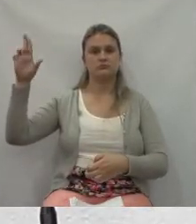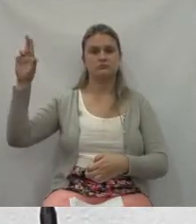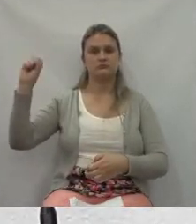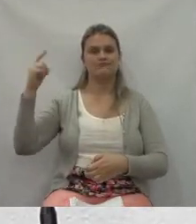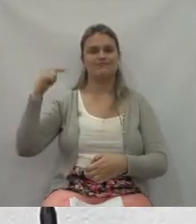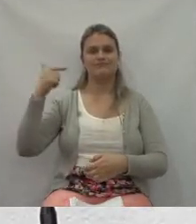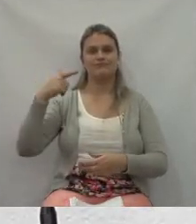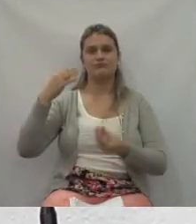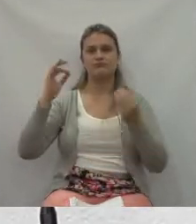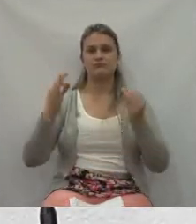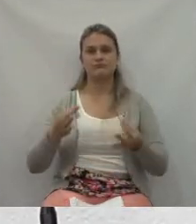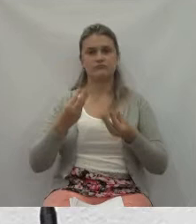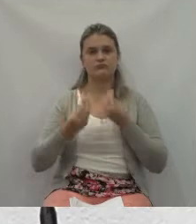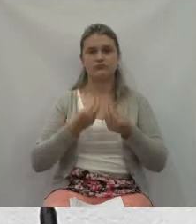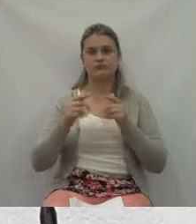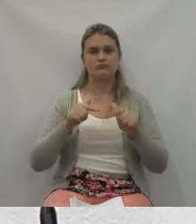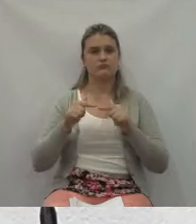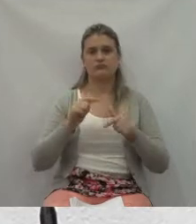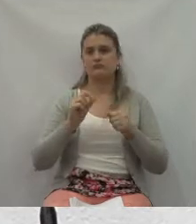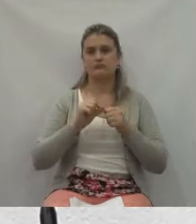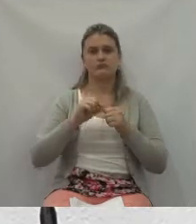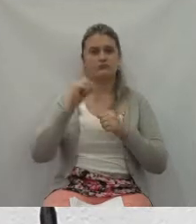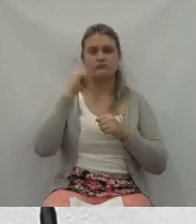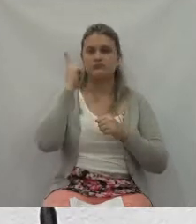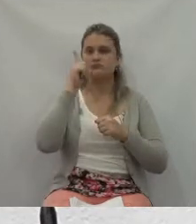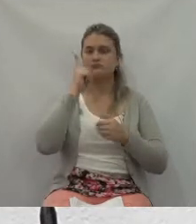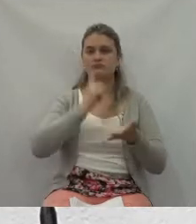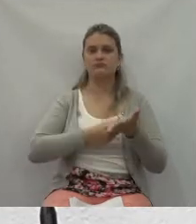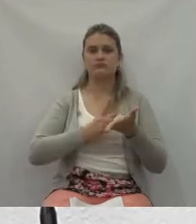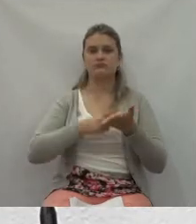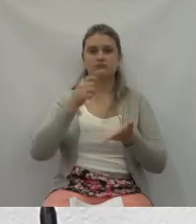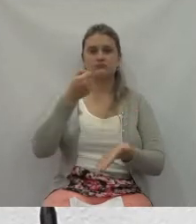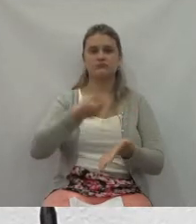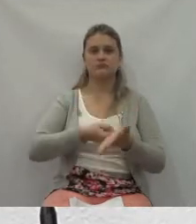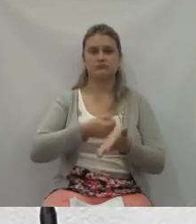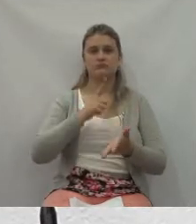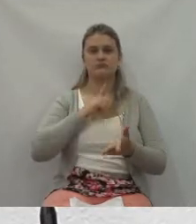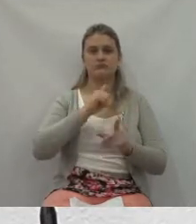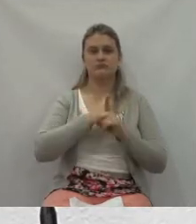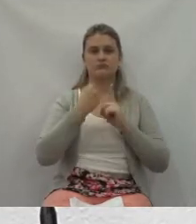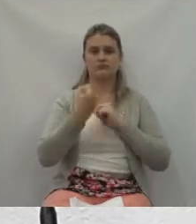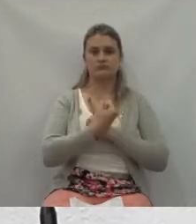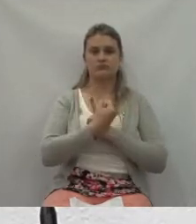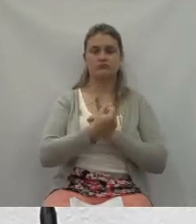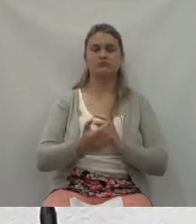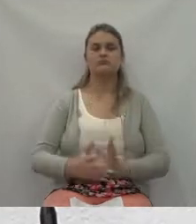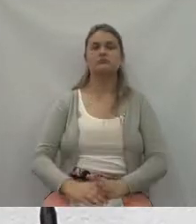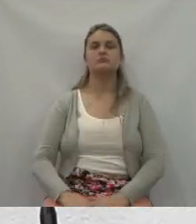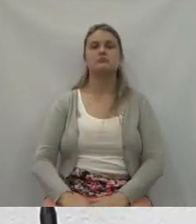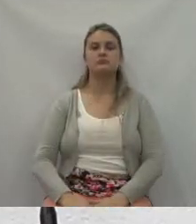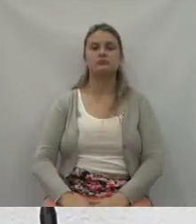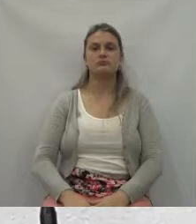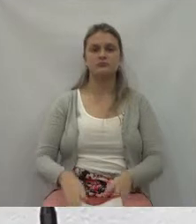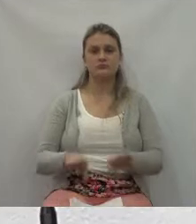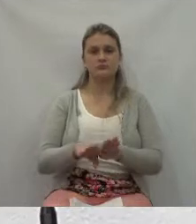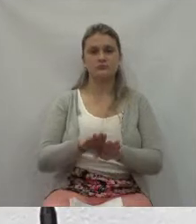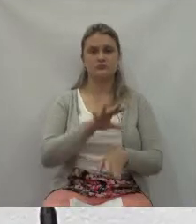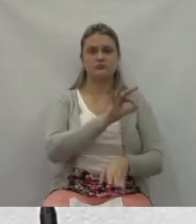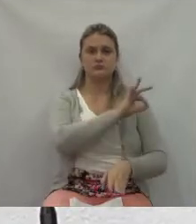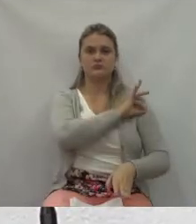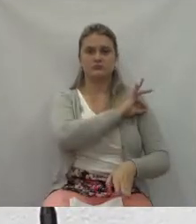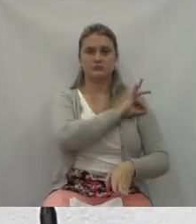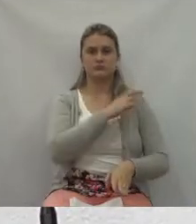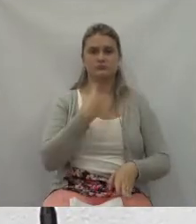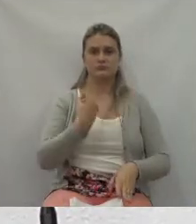não está conseguindo cumprir as suas obrigações sociais, e a polícia por si só, tanto a polícia